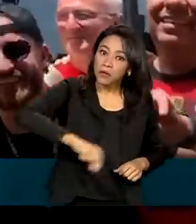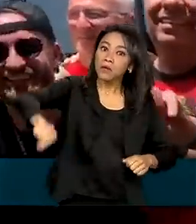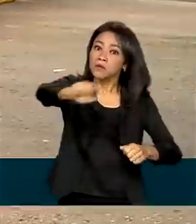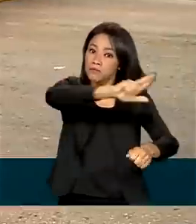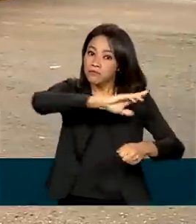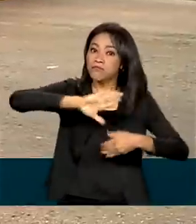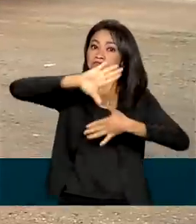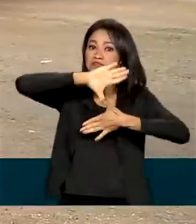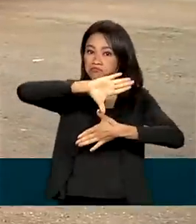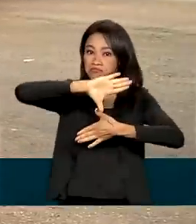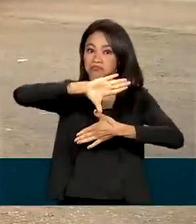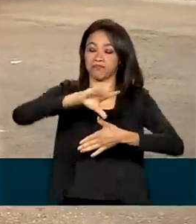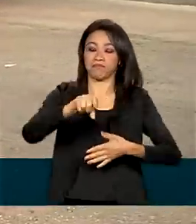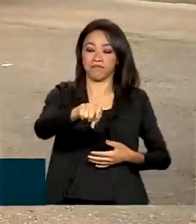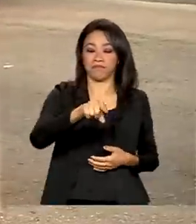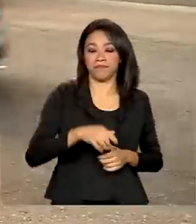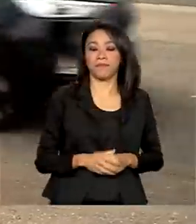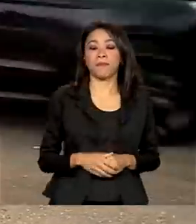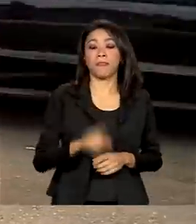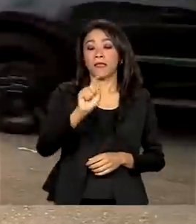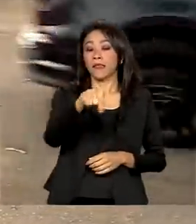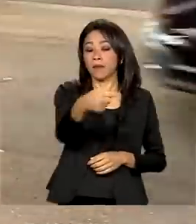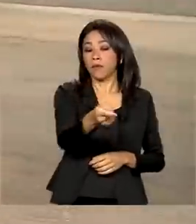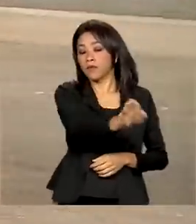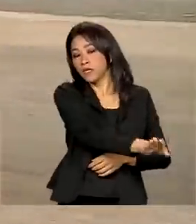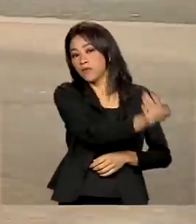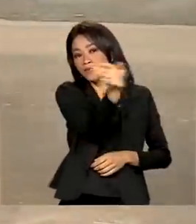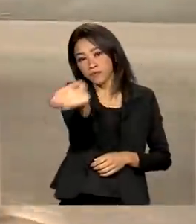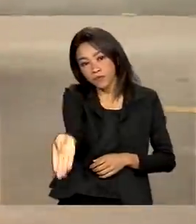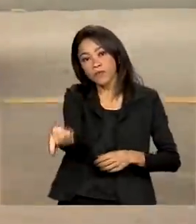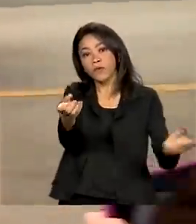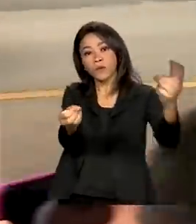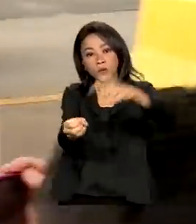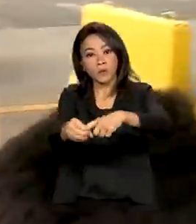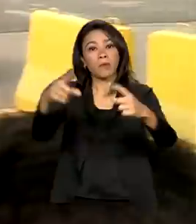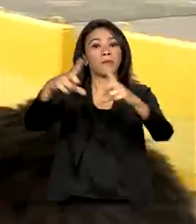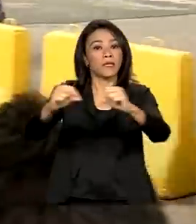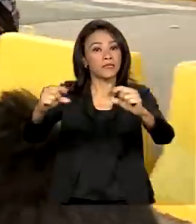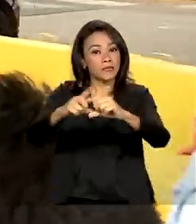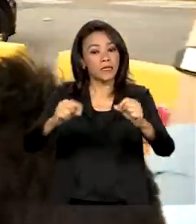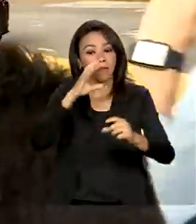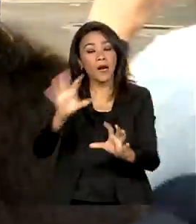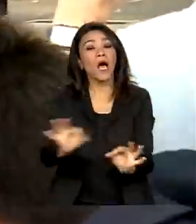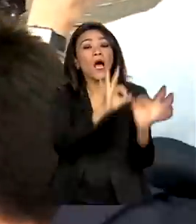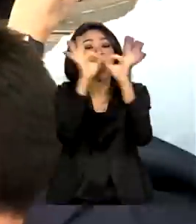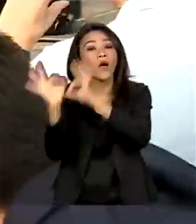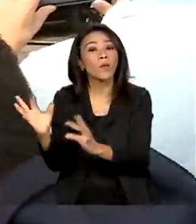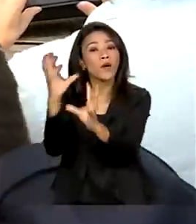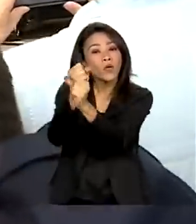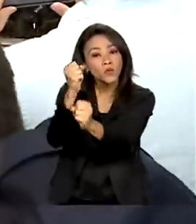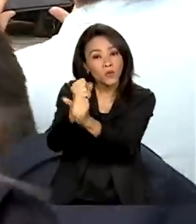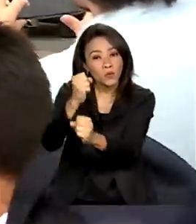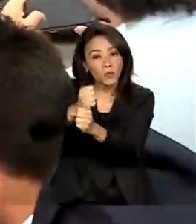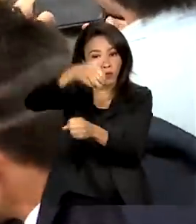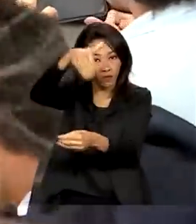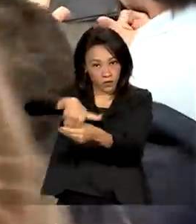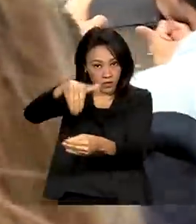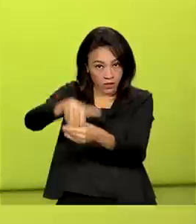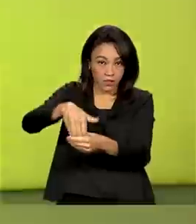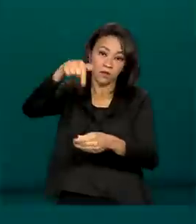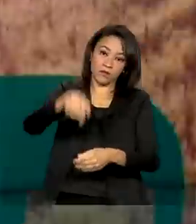América. Depois, Bolsonaro seguiu para Brasília para acompanhar o resultado das eleições 2022.